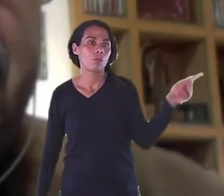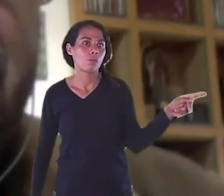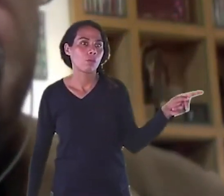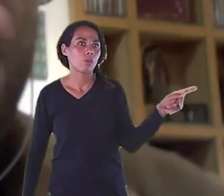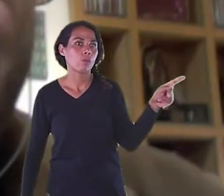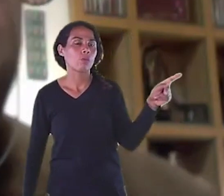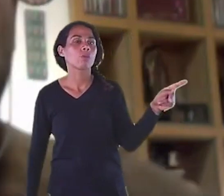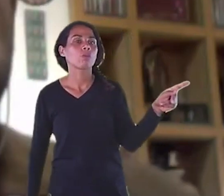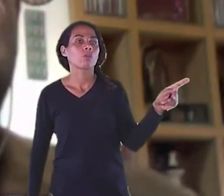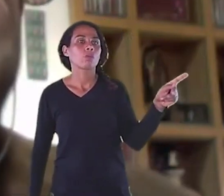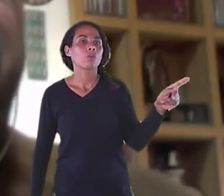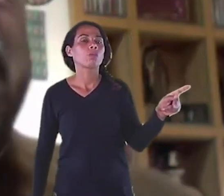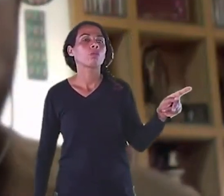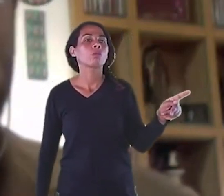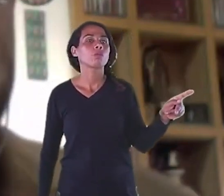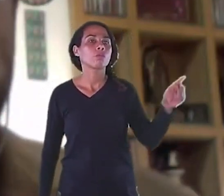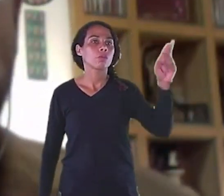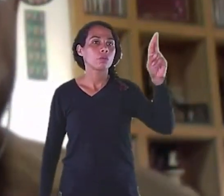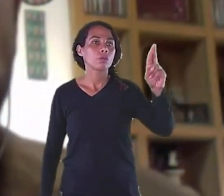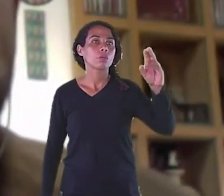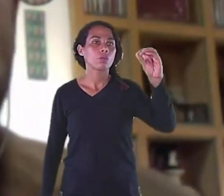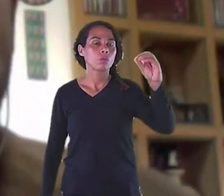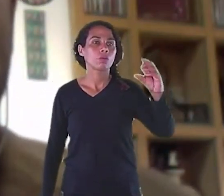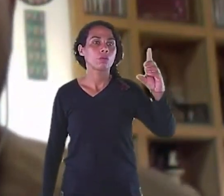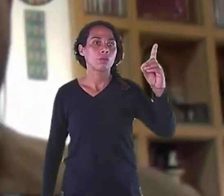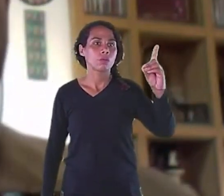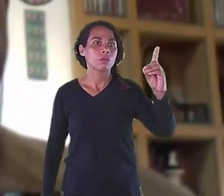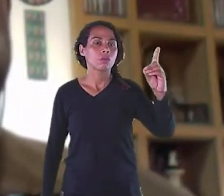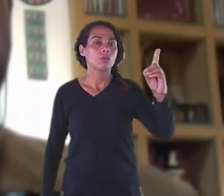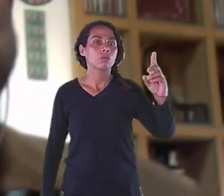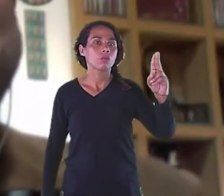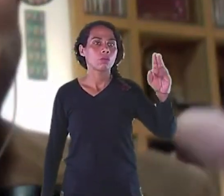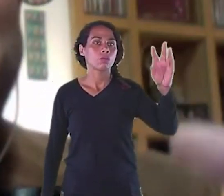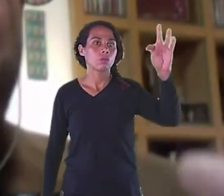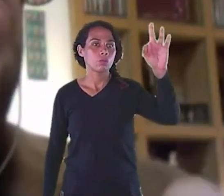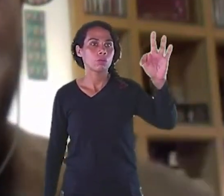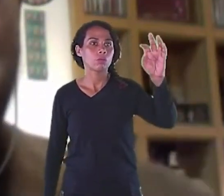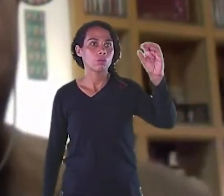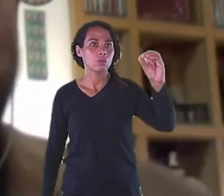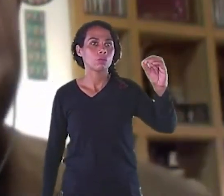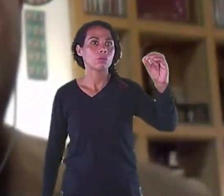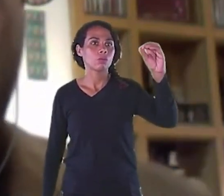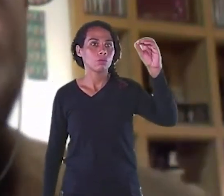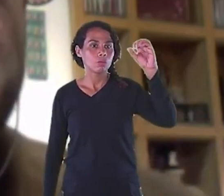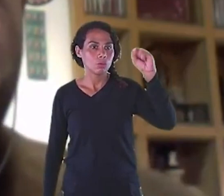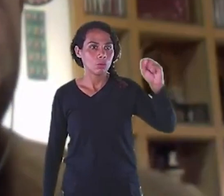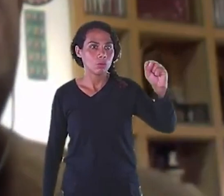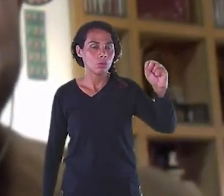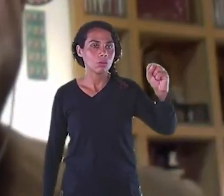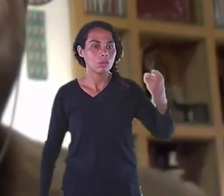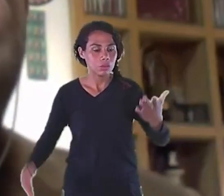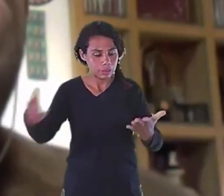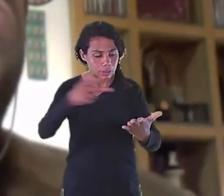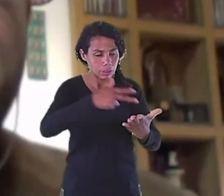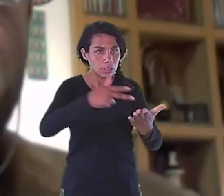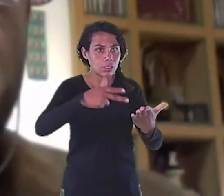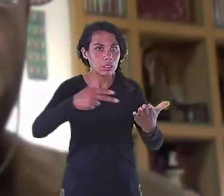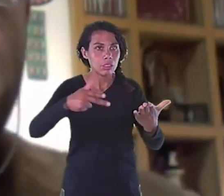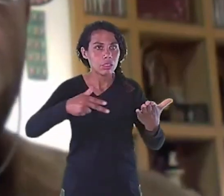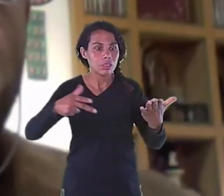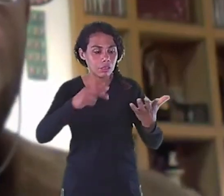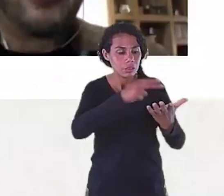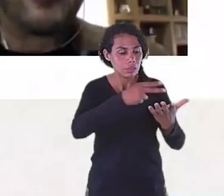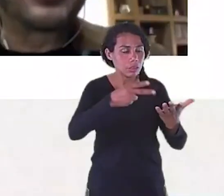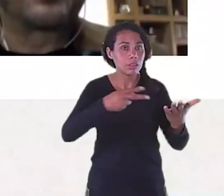Definir Hoje, Afonso É muito difícil Porque como é que Se você Ter uma definição Única Você exclui alguém